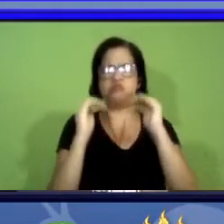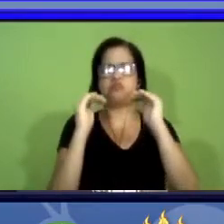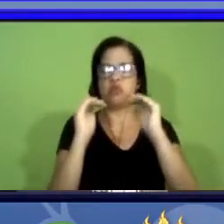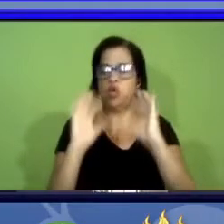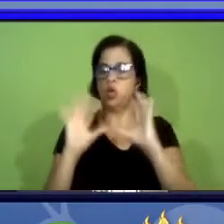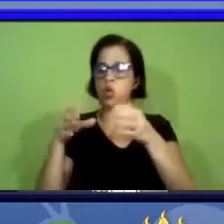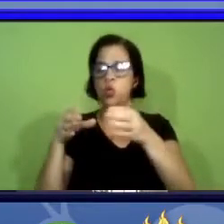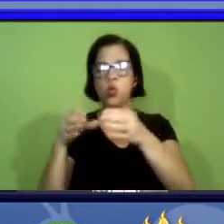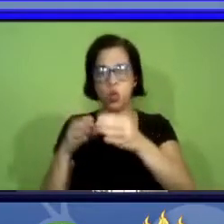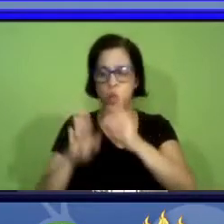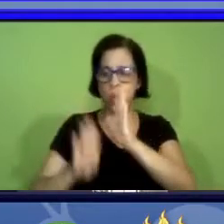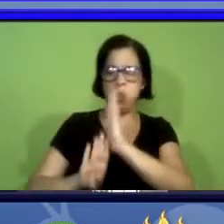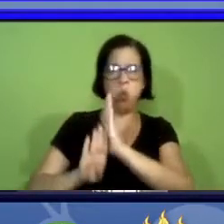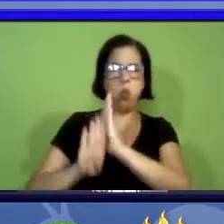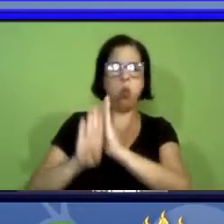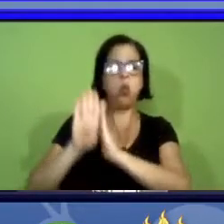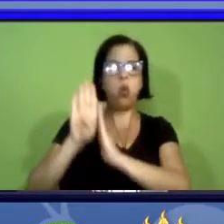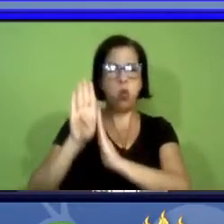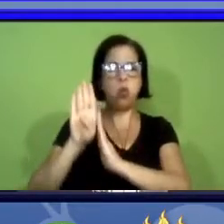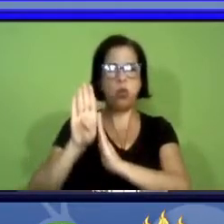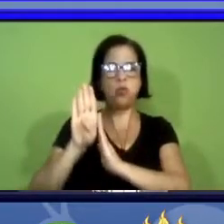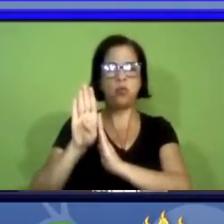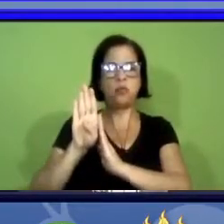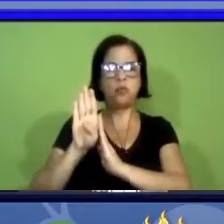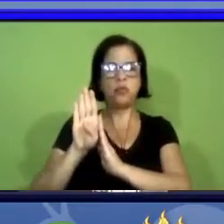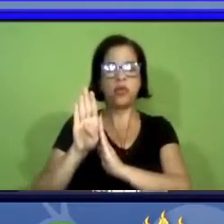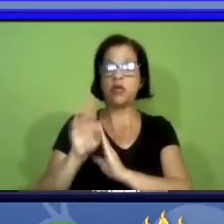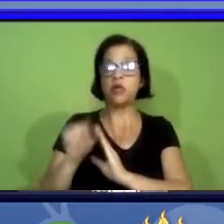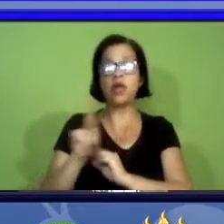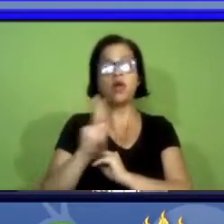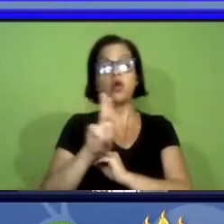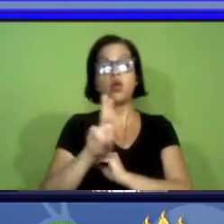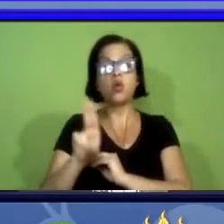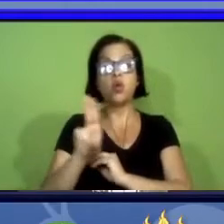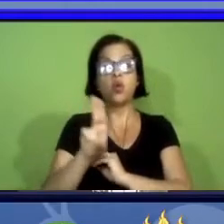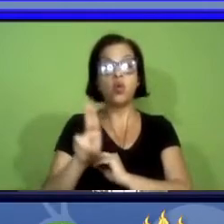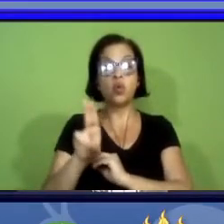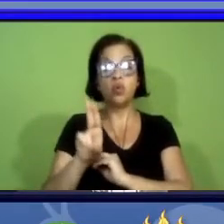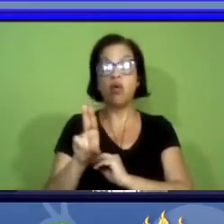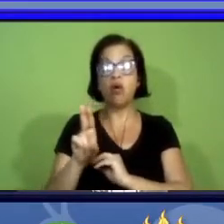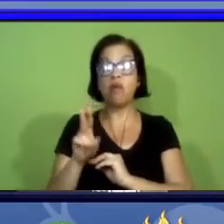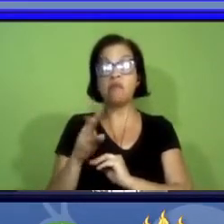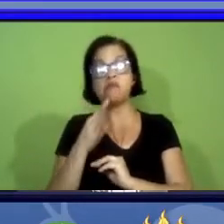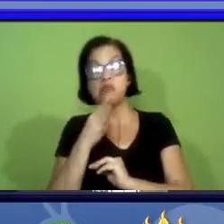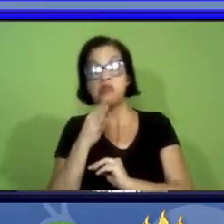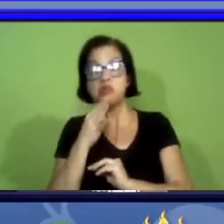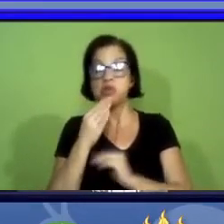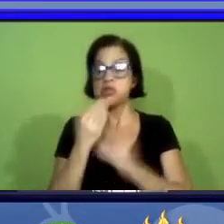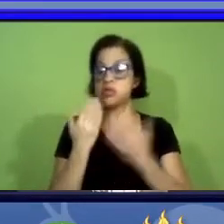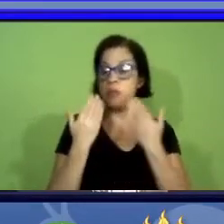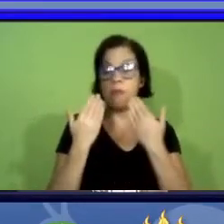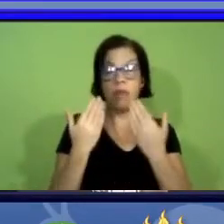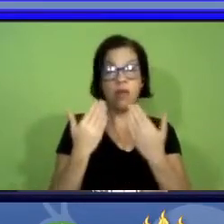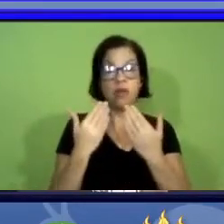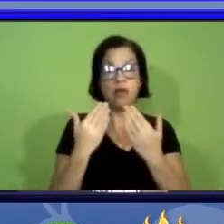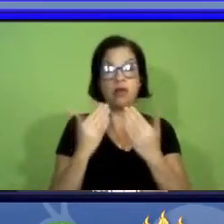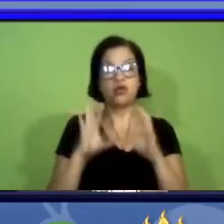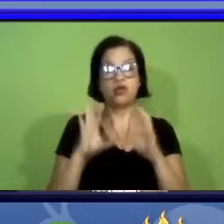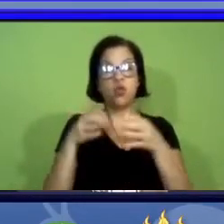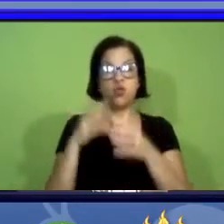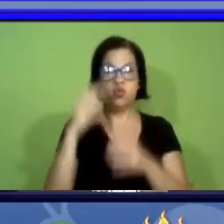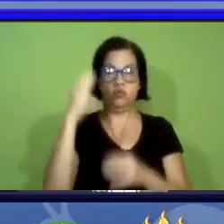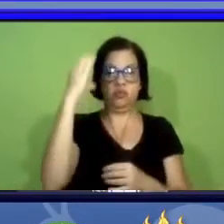e faça o seu nome ser reconhecido perante a comunidade científica